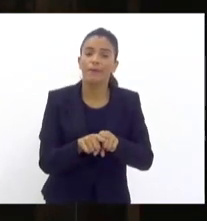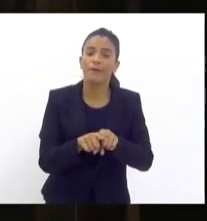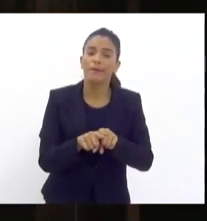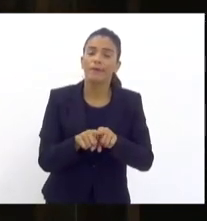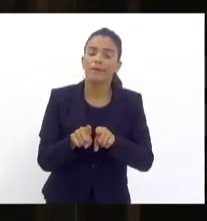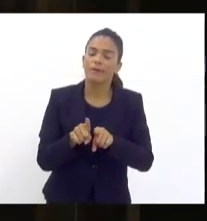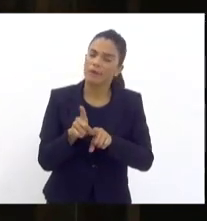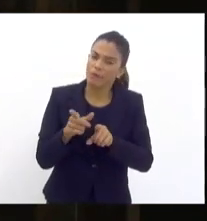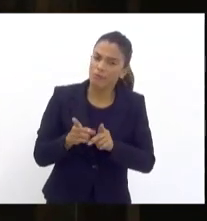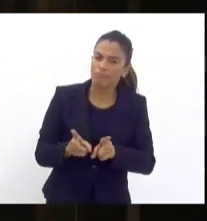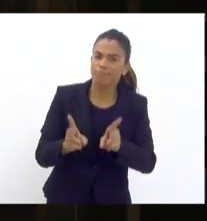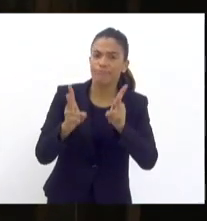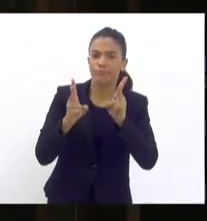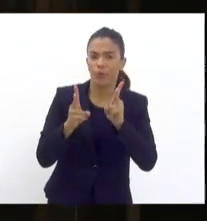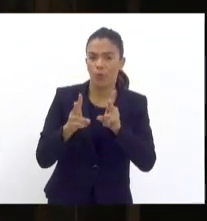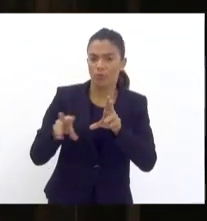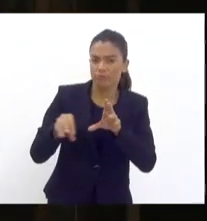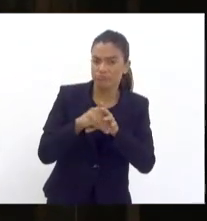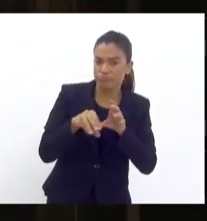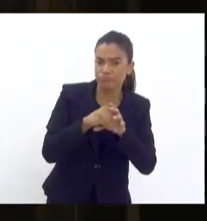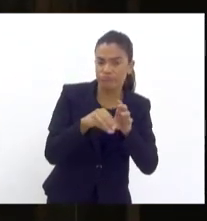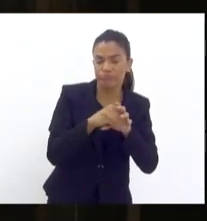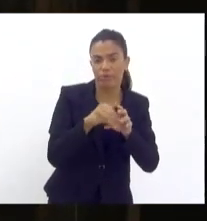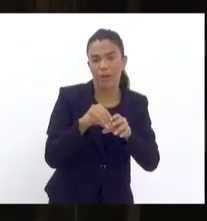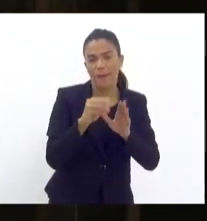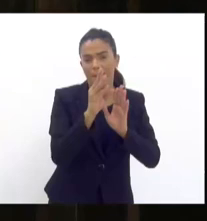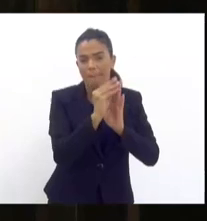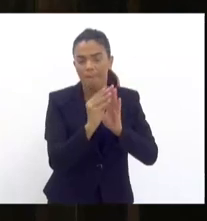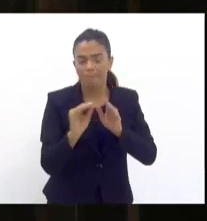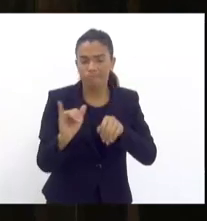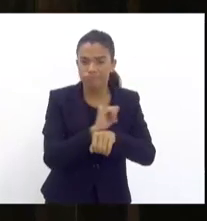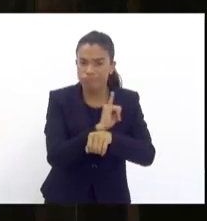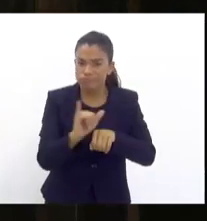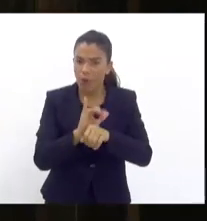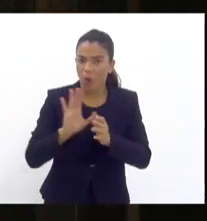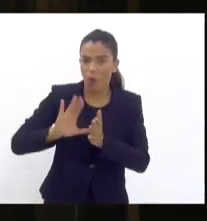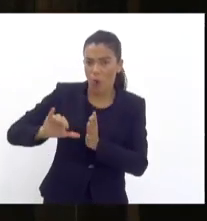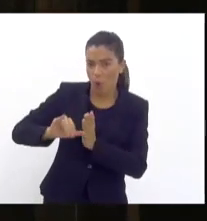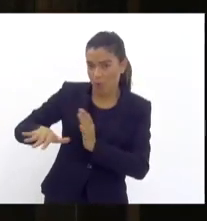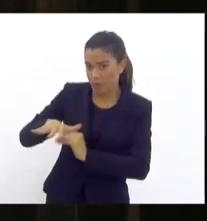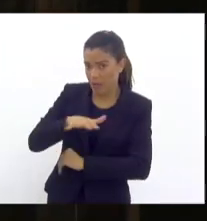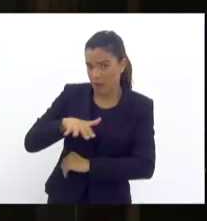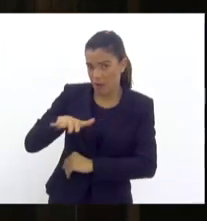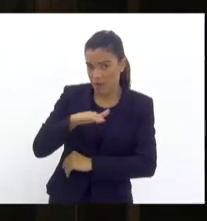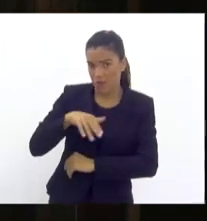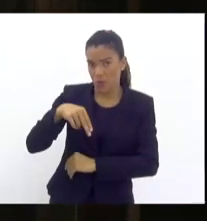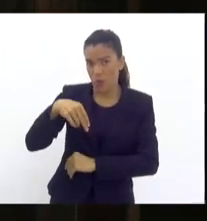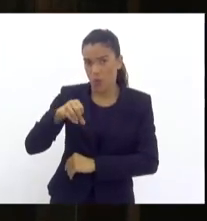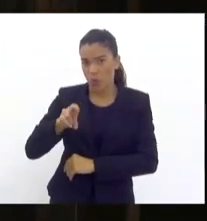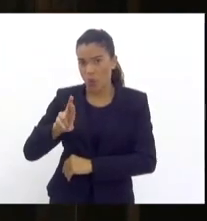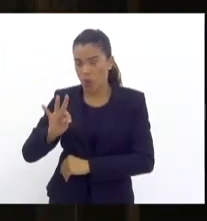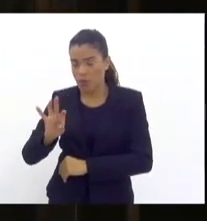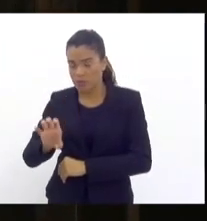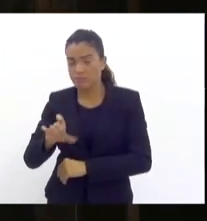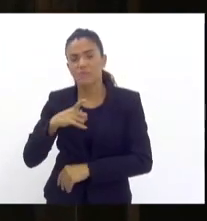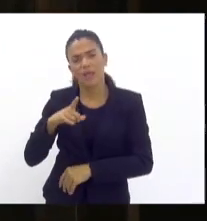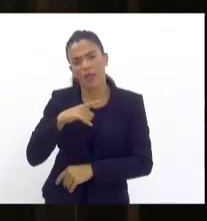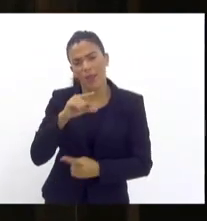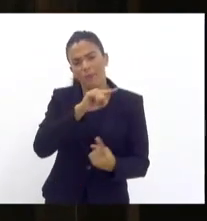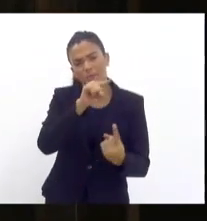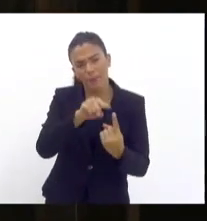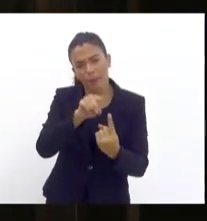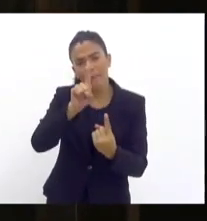esses métodos de roubo também na zona norte do Rio Janeiro, especificamente naquele local. Vários outros alvos também